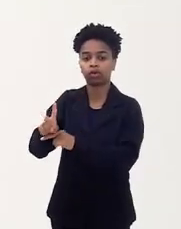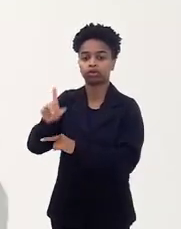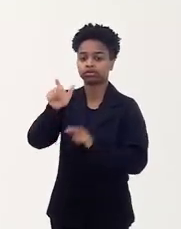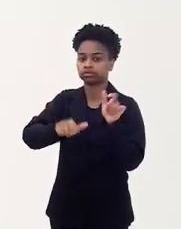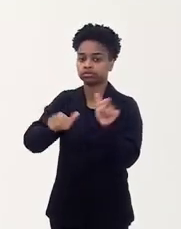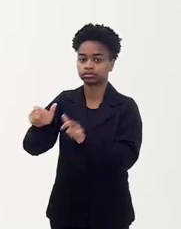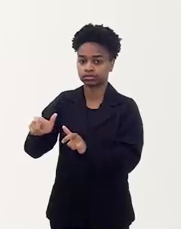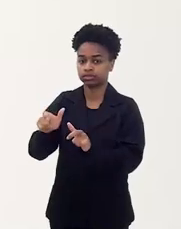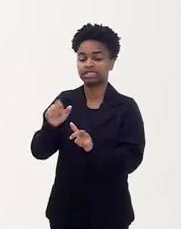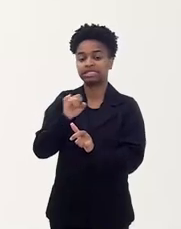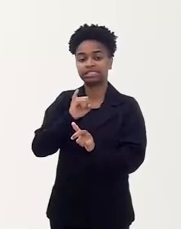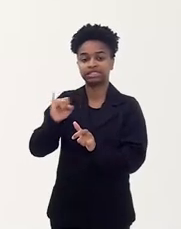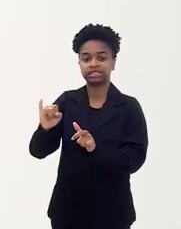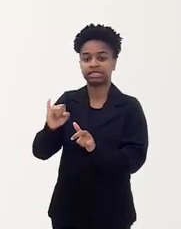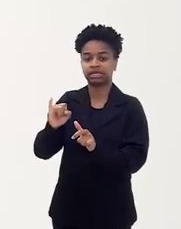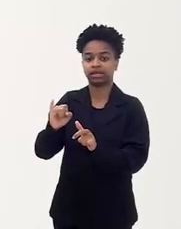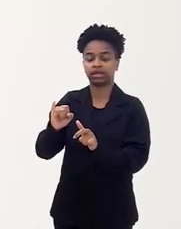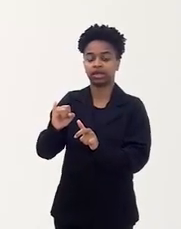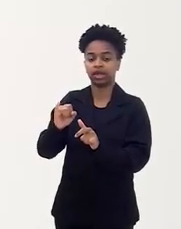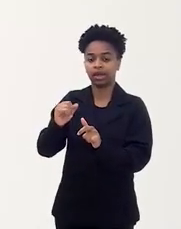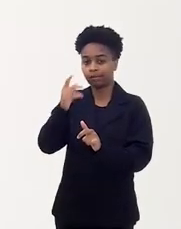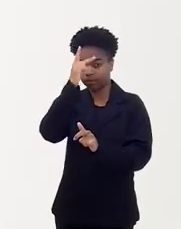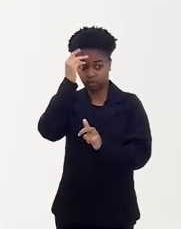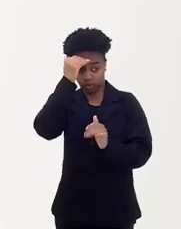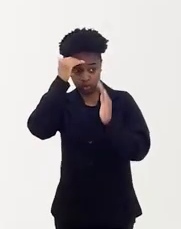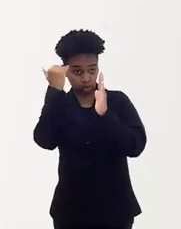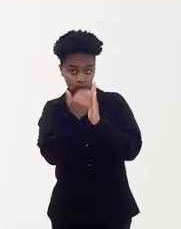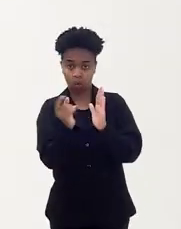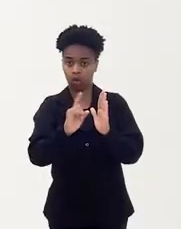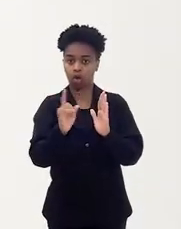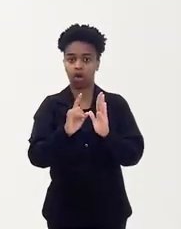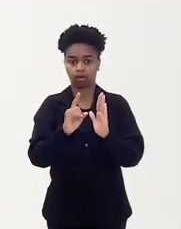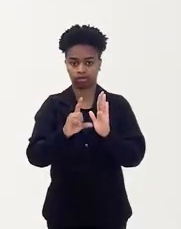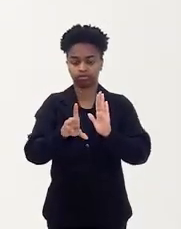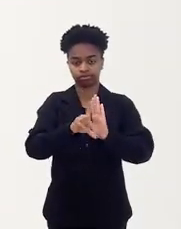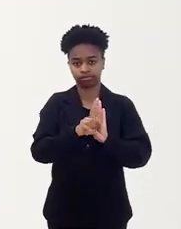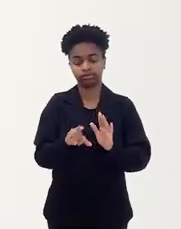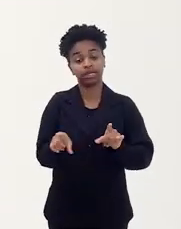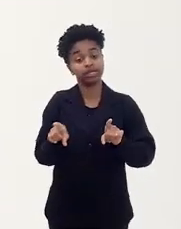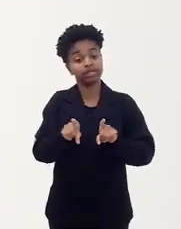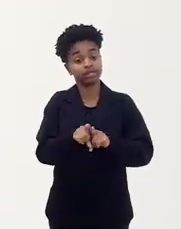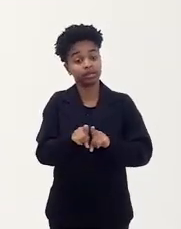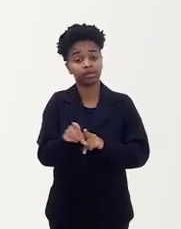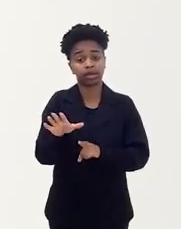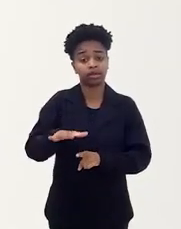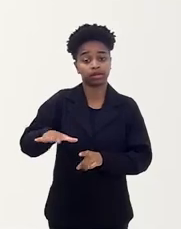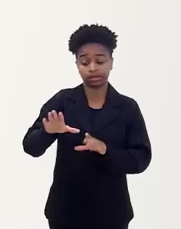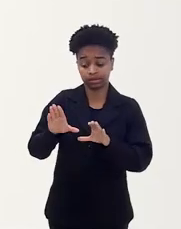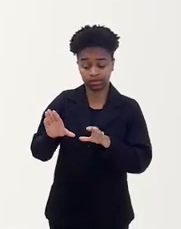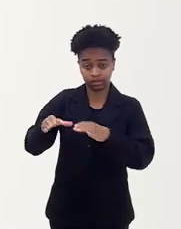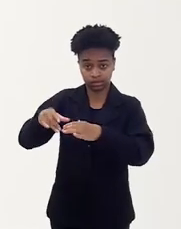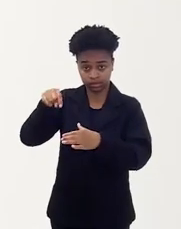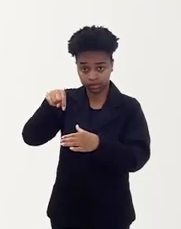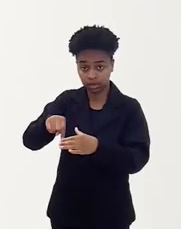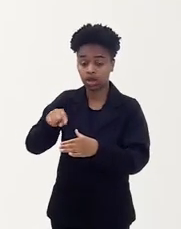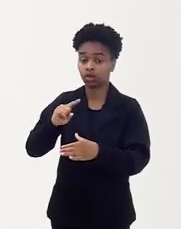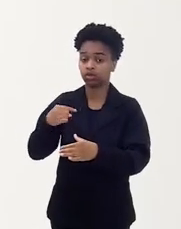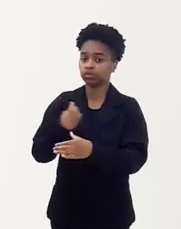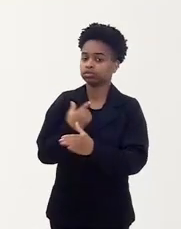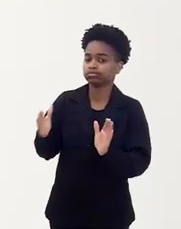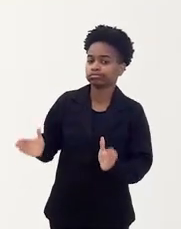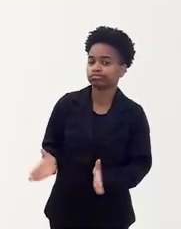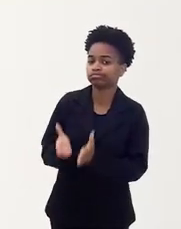trabalhadores que observam o descumprimento das suas prerrogativas. E, além disso, também no âmbito da comissão, a gente